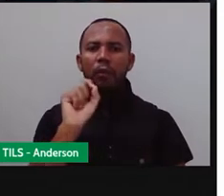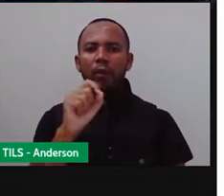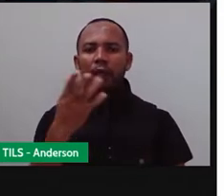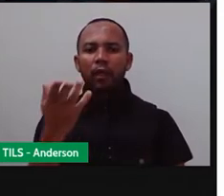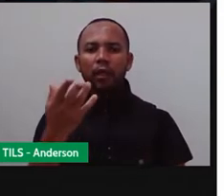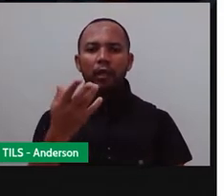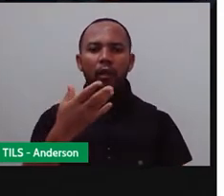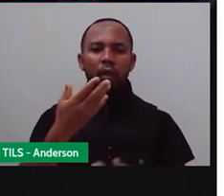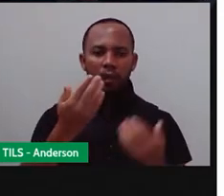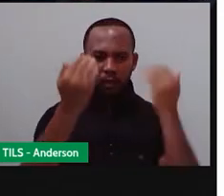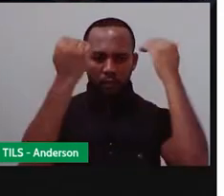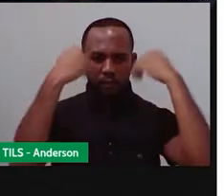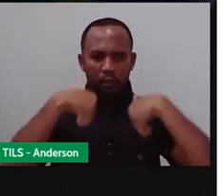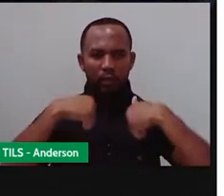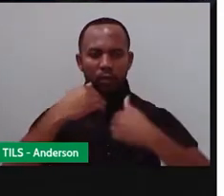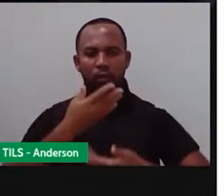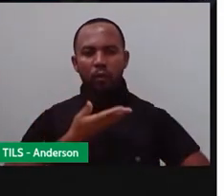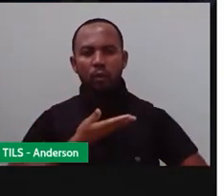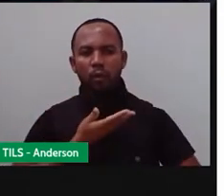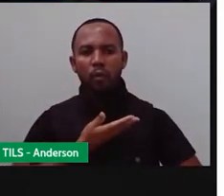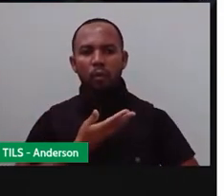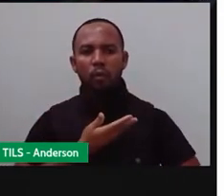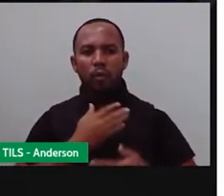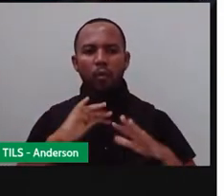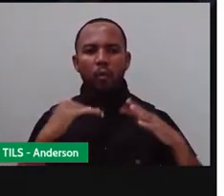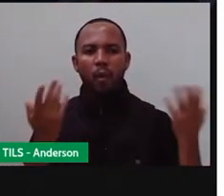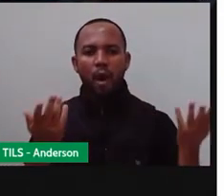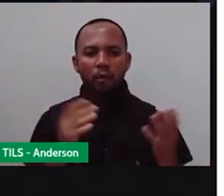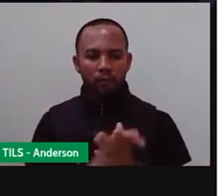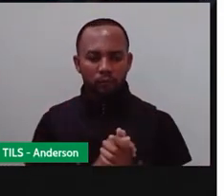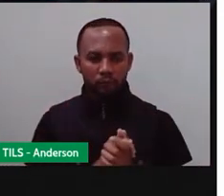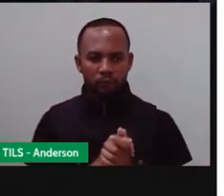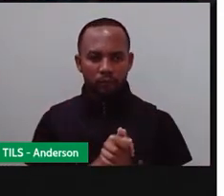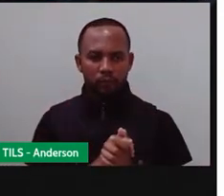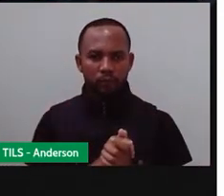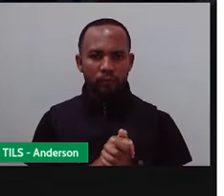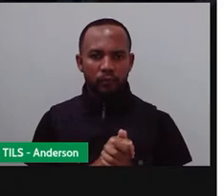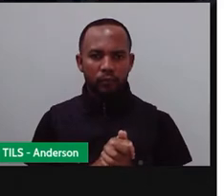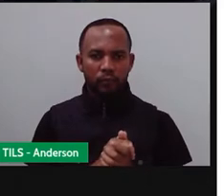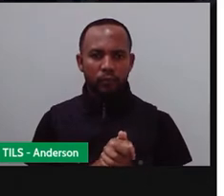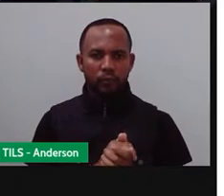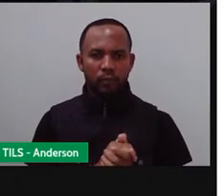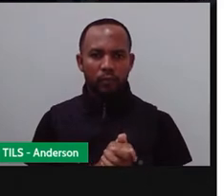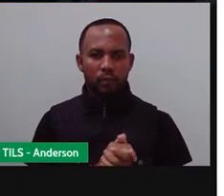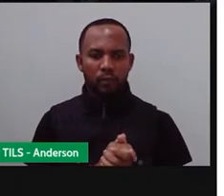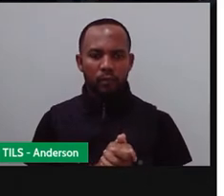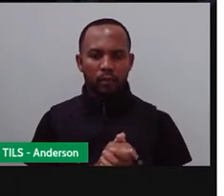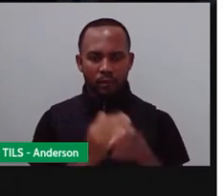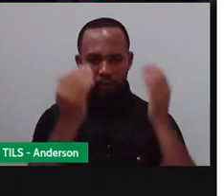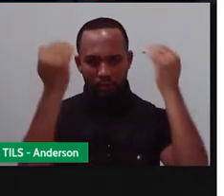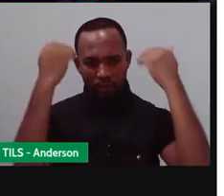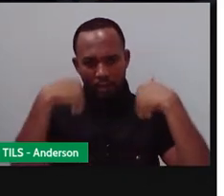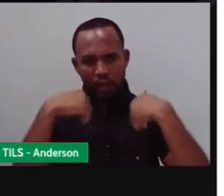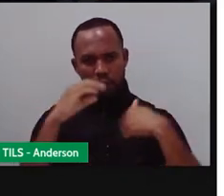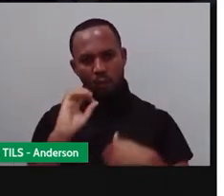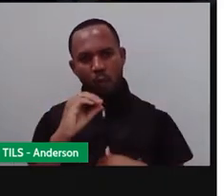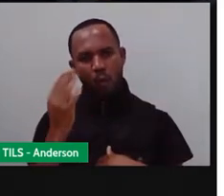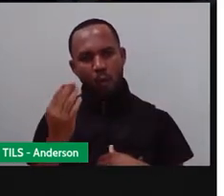a parte interna. E o que é a epiderme, que é a parte externa. Então a gente tem a parte de fora da pele e a parte de